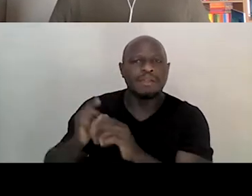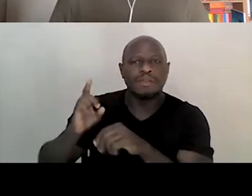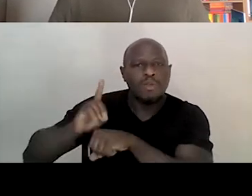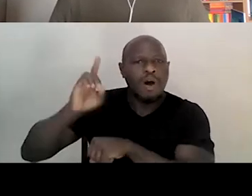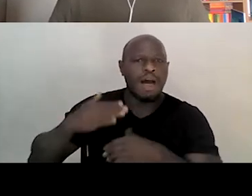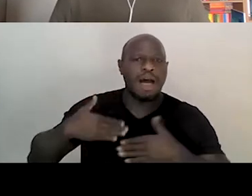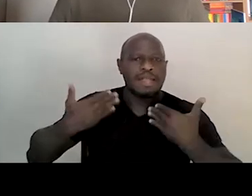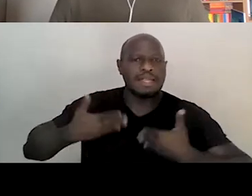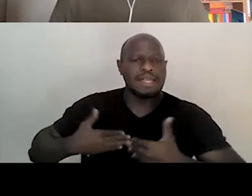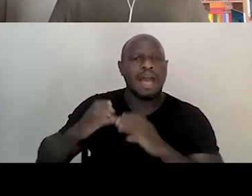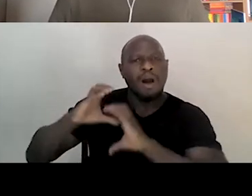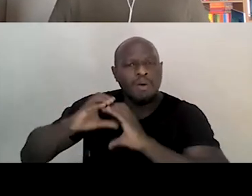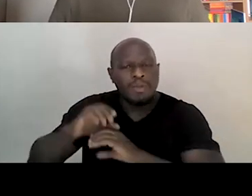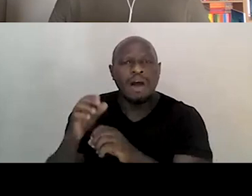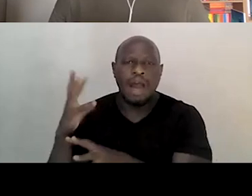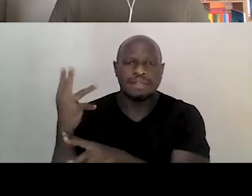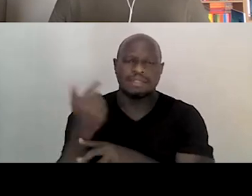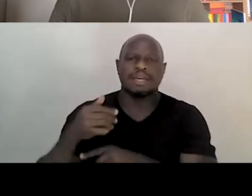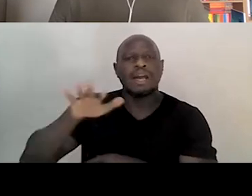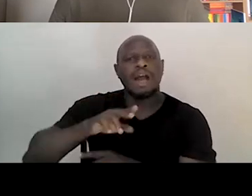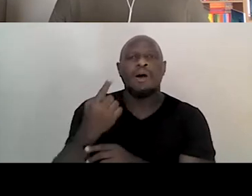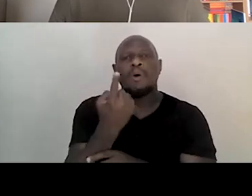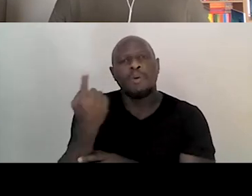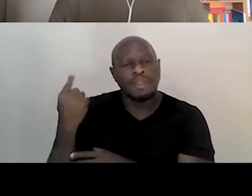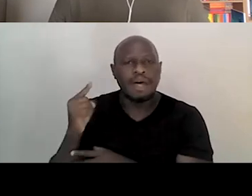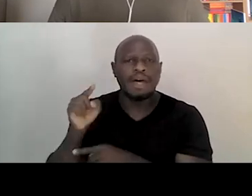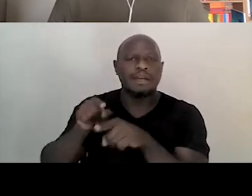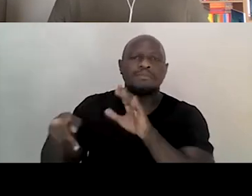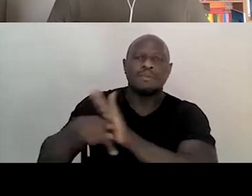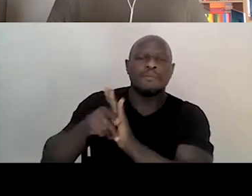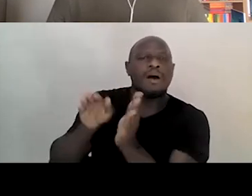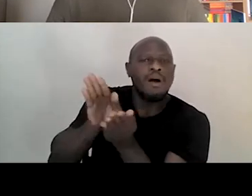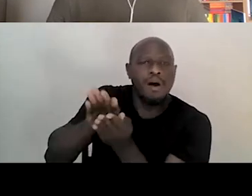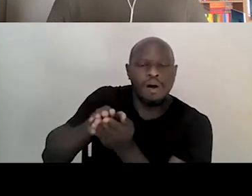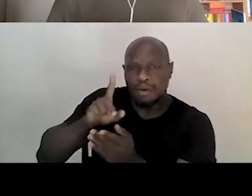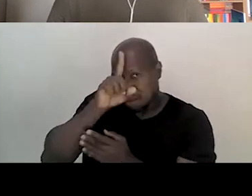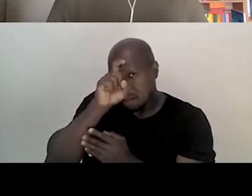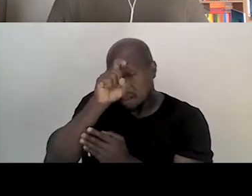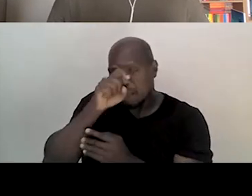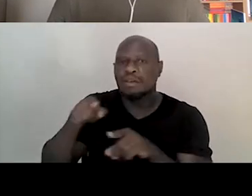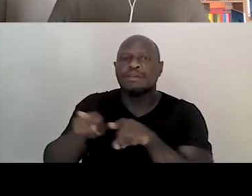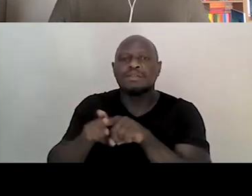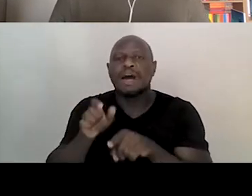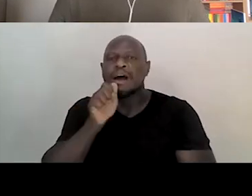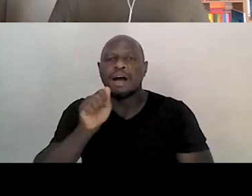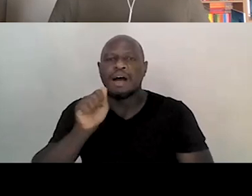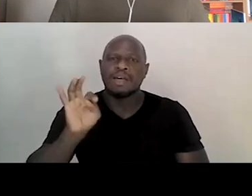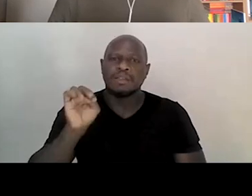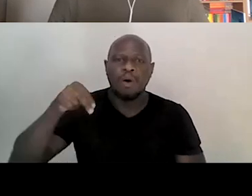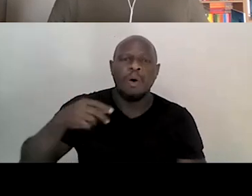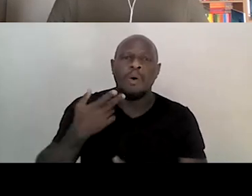coordenador artístico da Unidade de Recife. No hospital, é mais conhecido como Doutor Ado. E